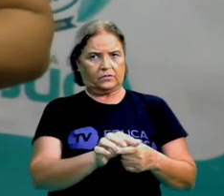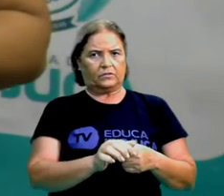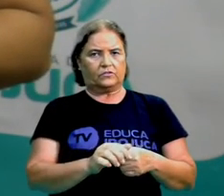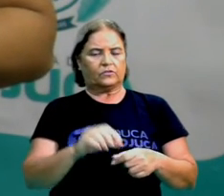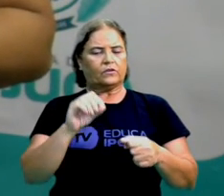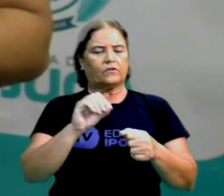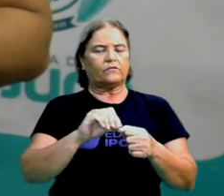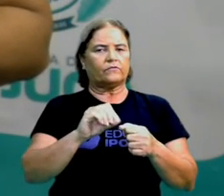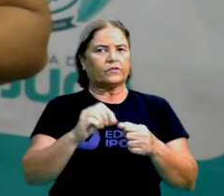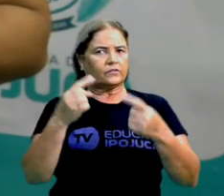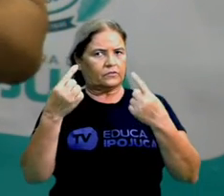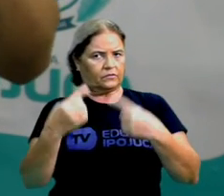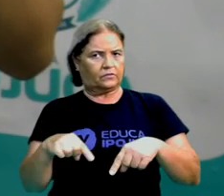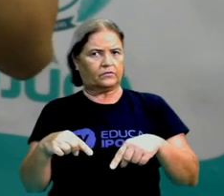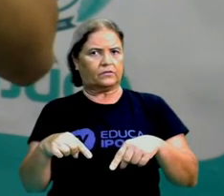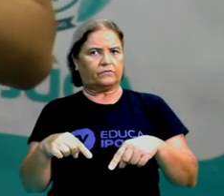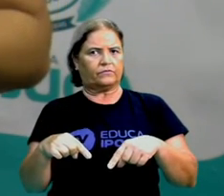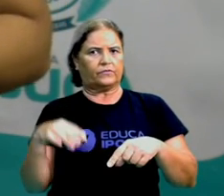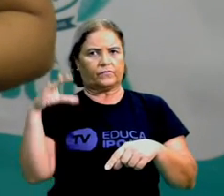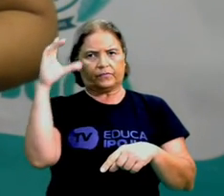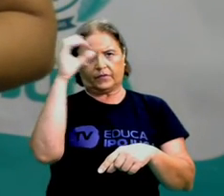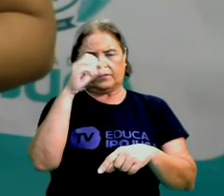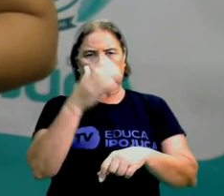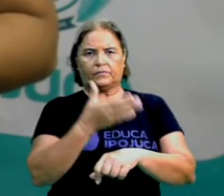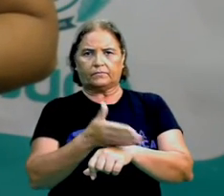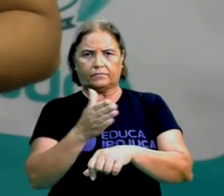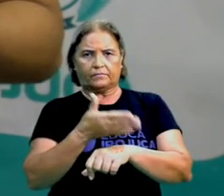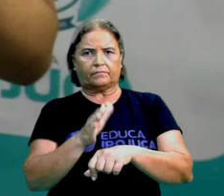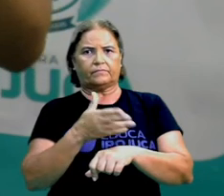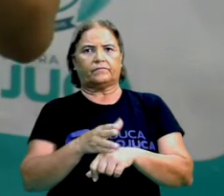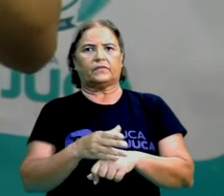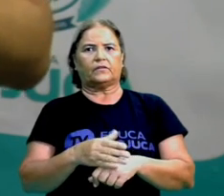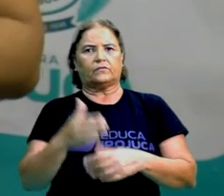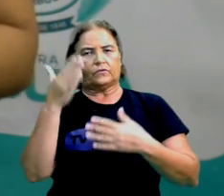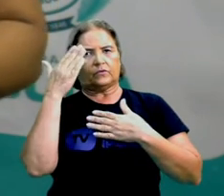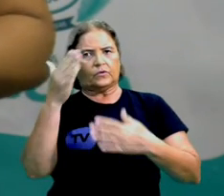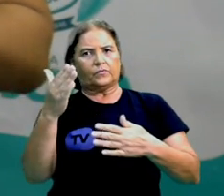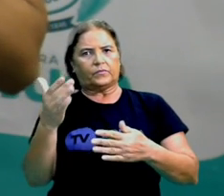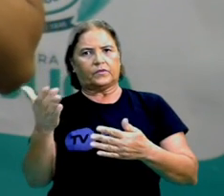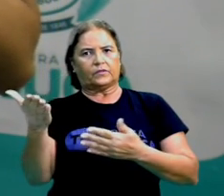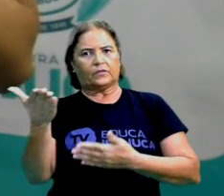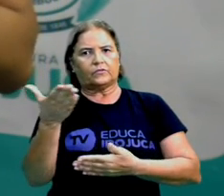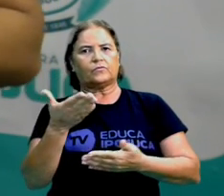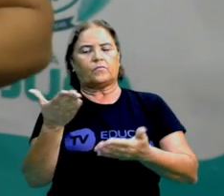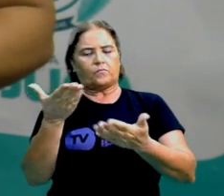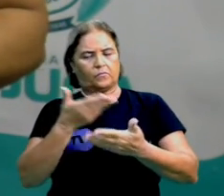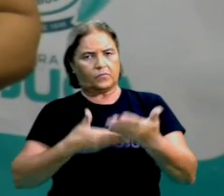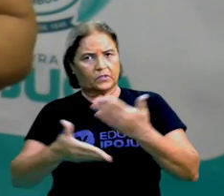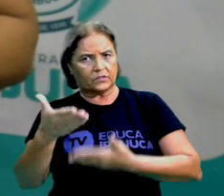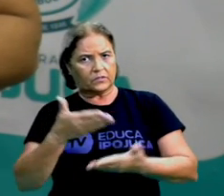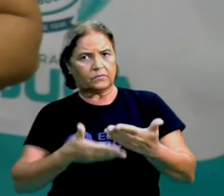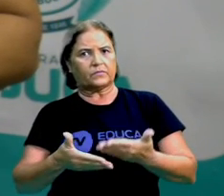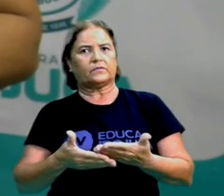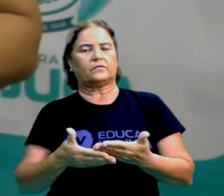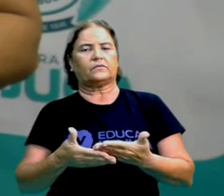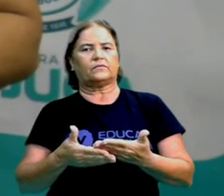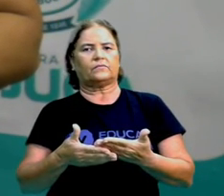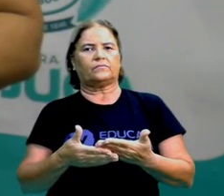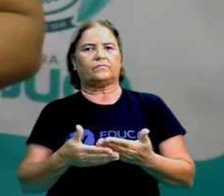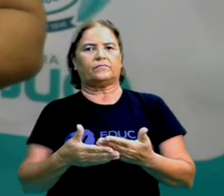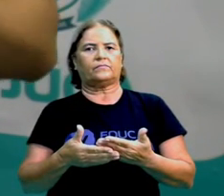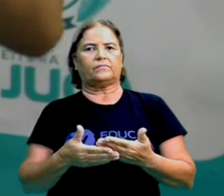Execute o seu desafio, aprenda praticando, obrigado pela sua presença e participação.